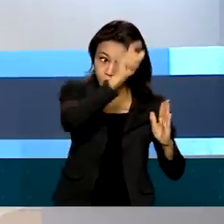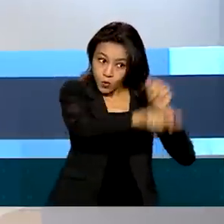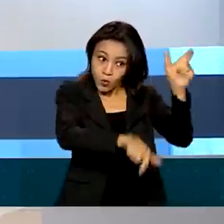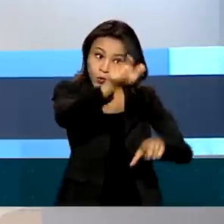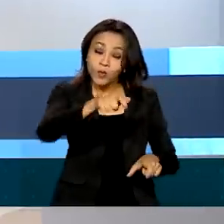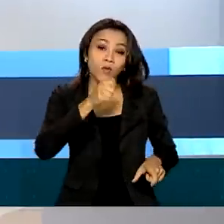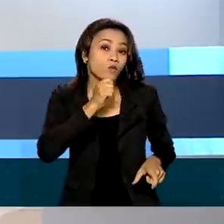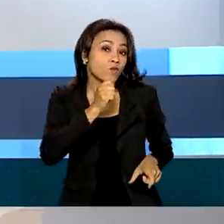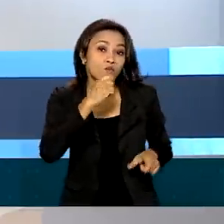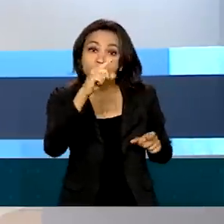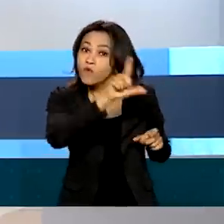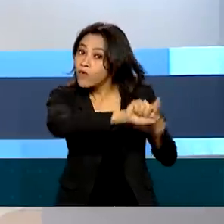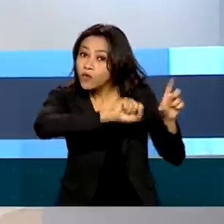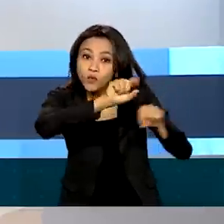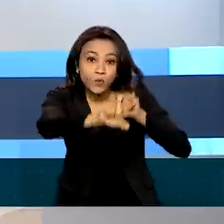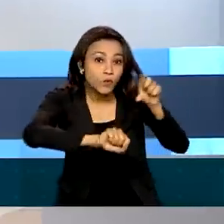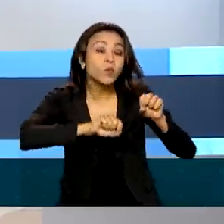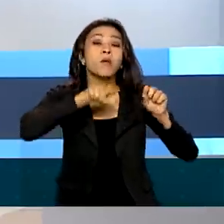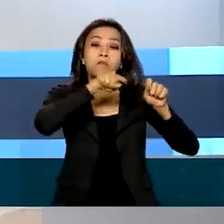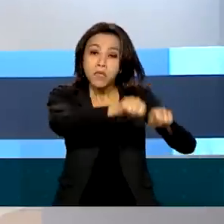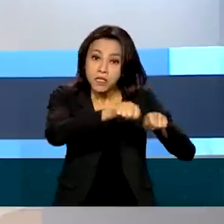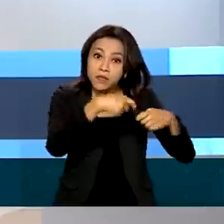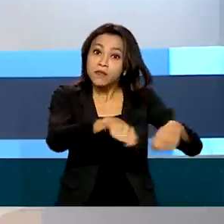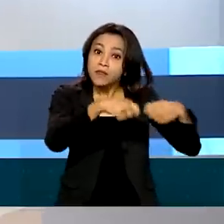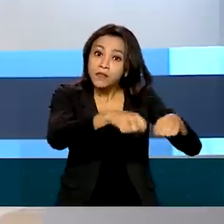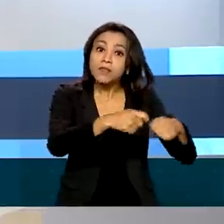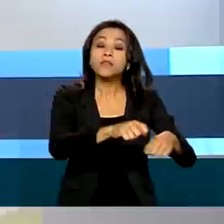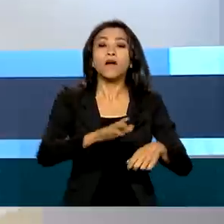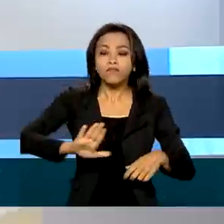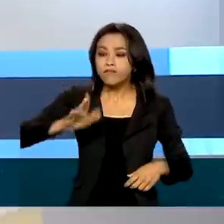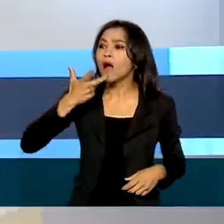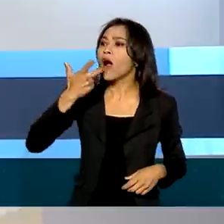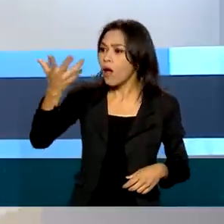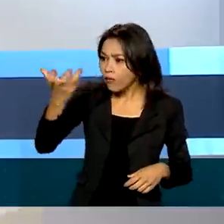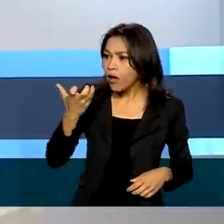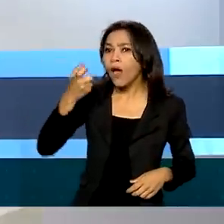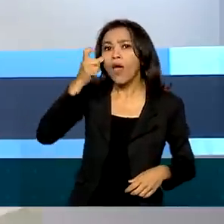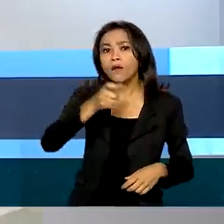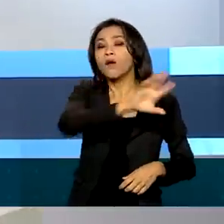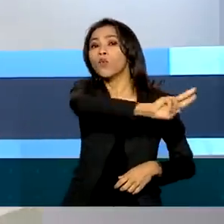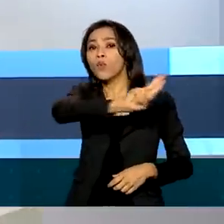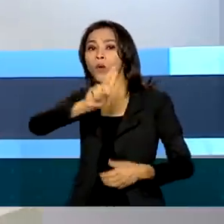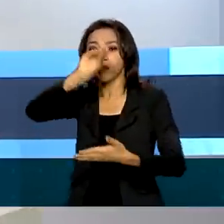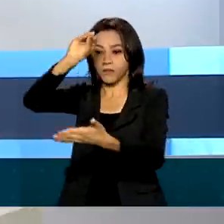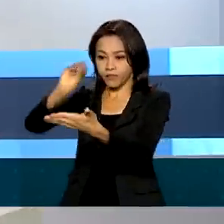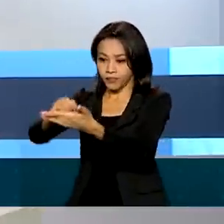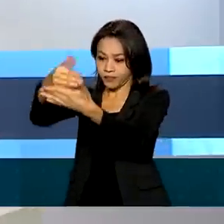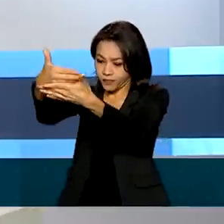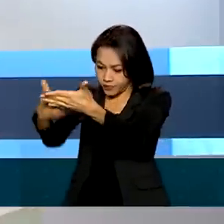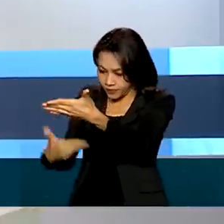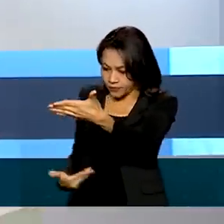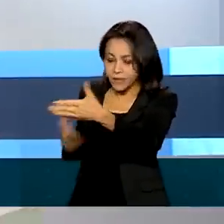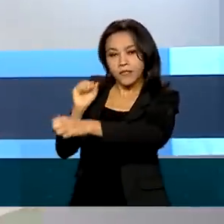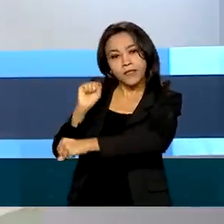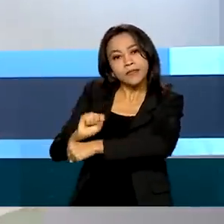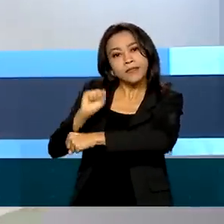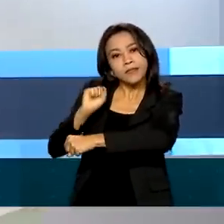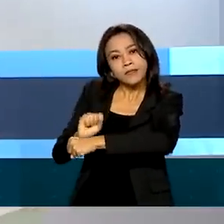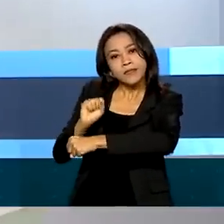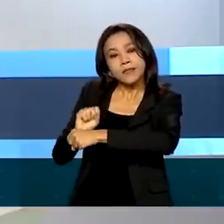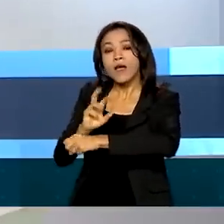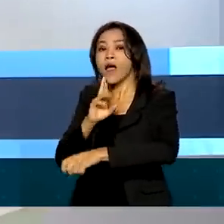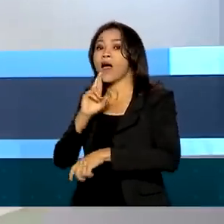forem selecionados devem manifestar interesse de ficar na lista de espera. O resultado dessa lista